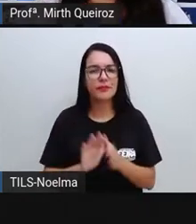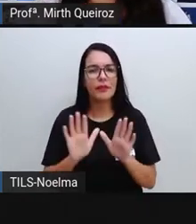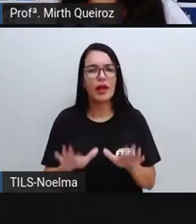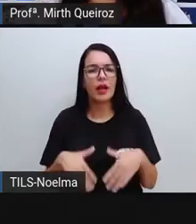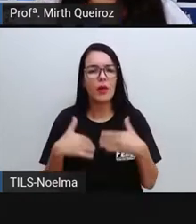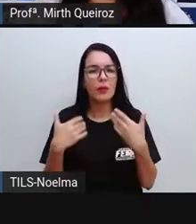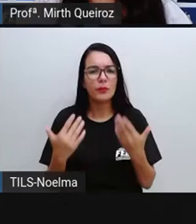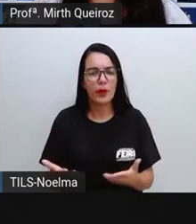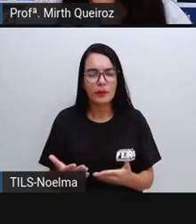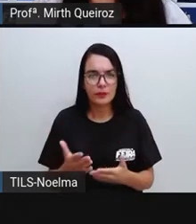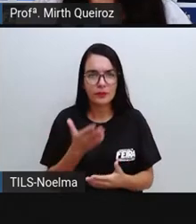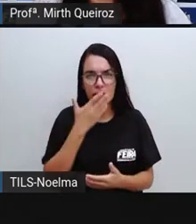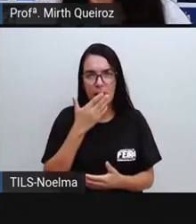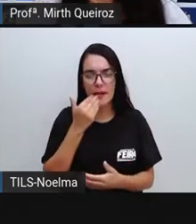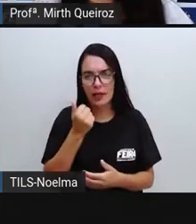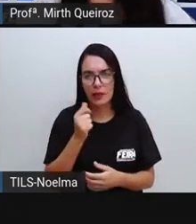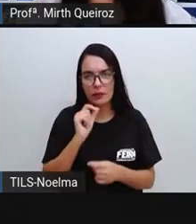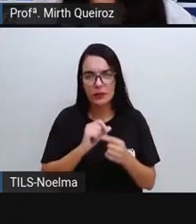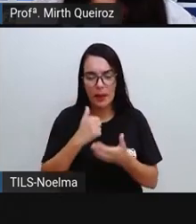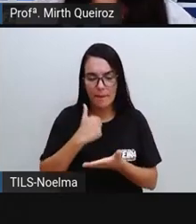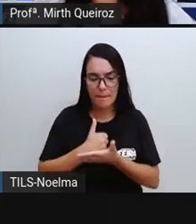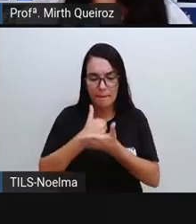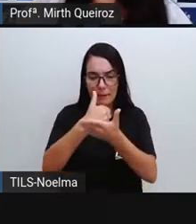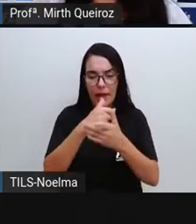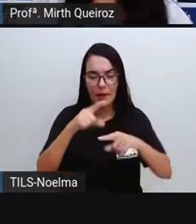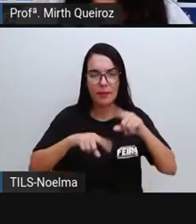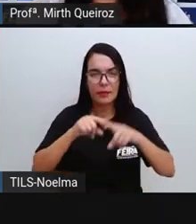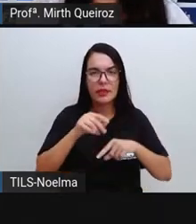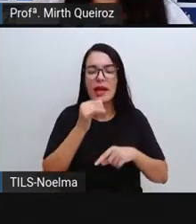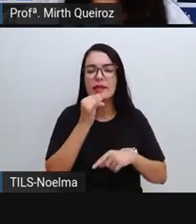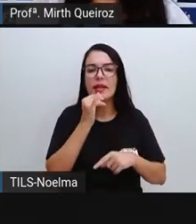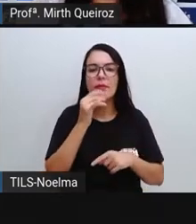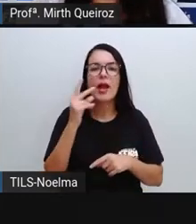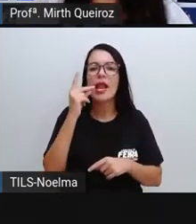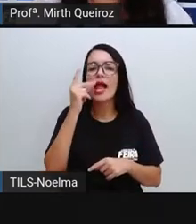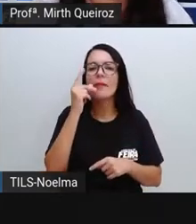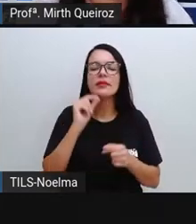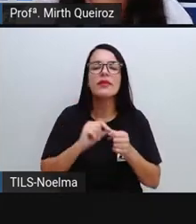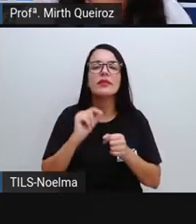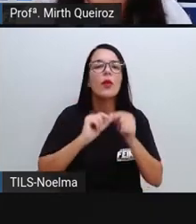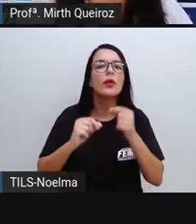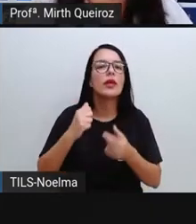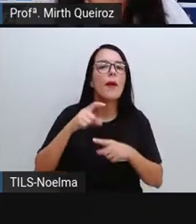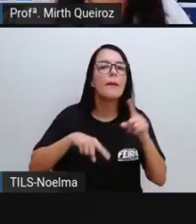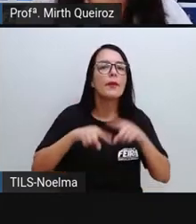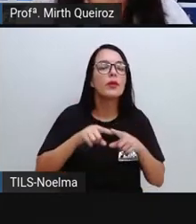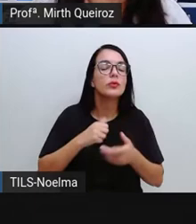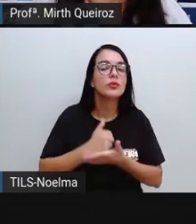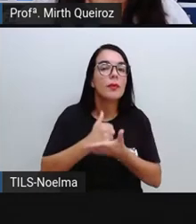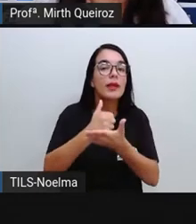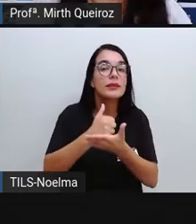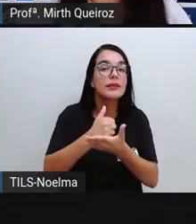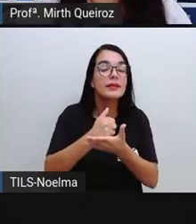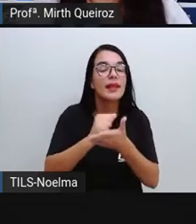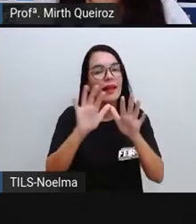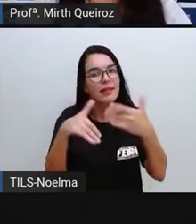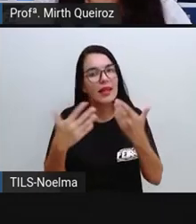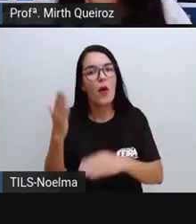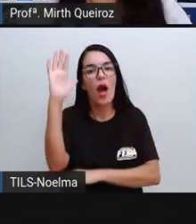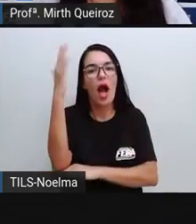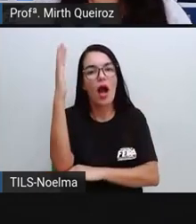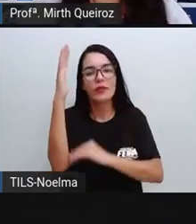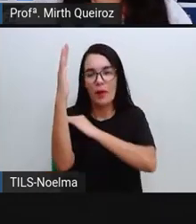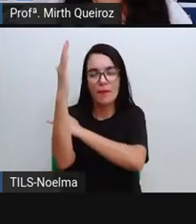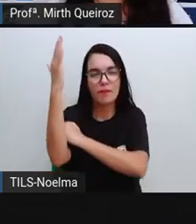predominante aí, por exemplo, para a produção do lápis? A madeira, né? A madeira.